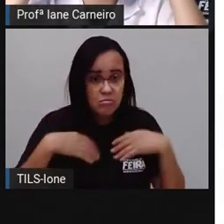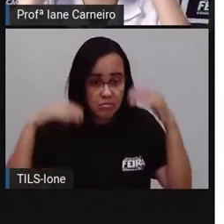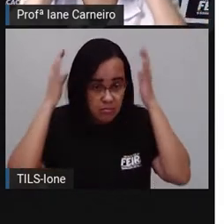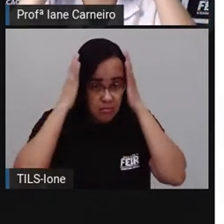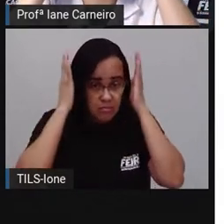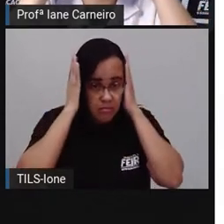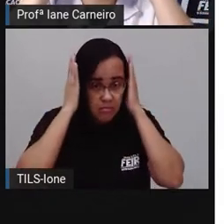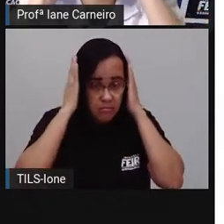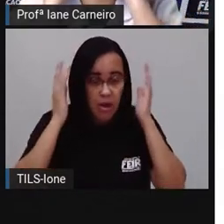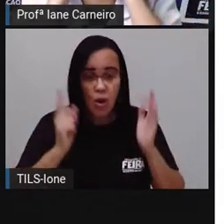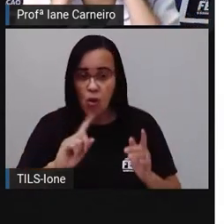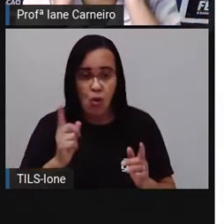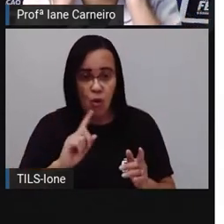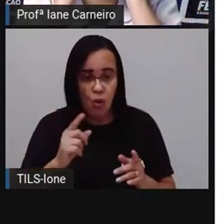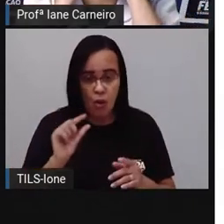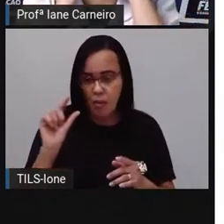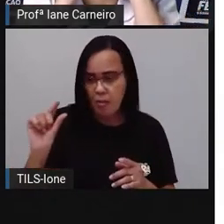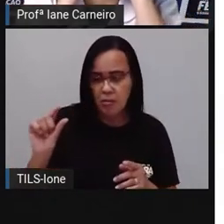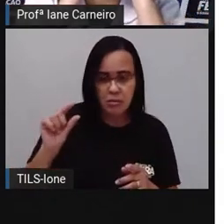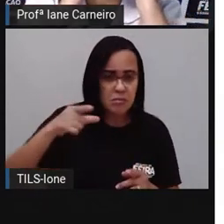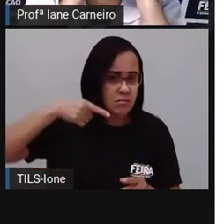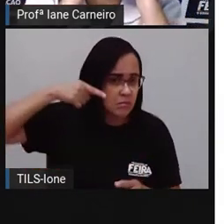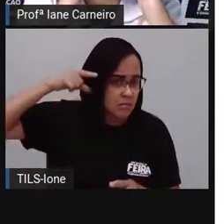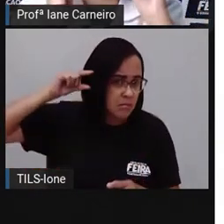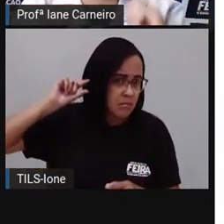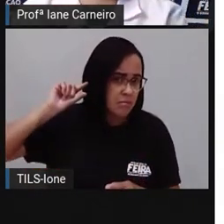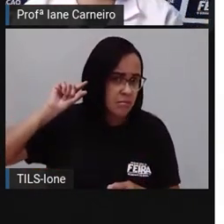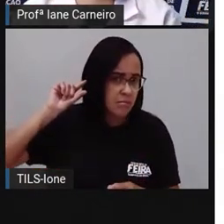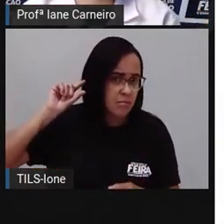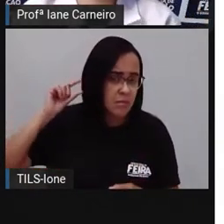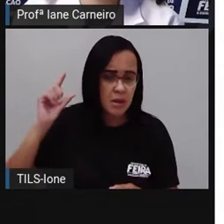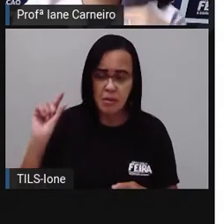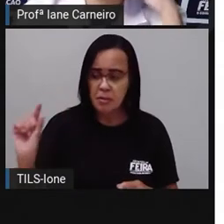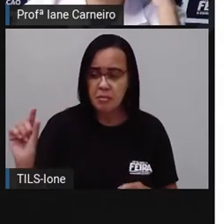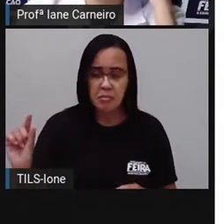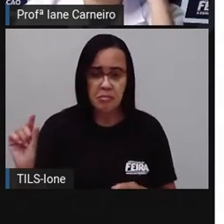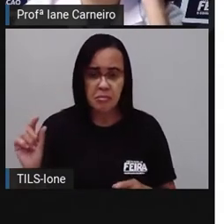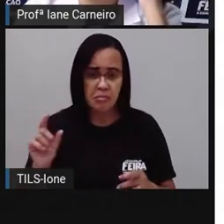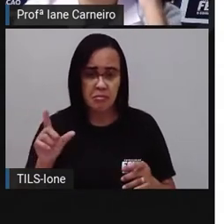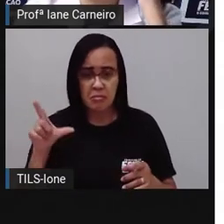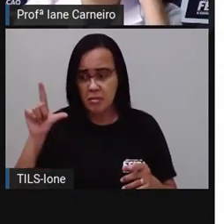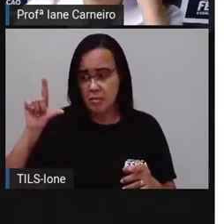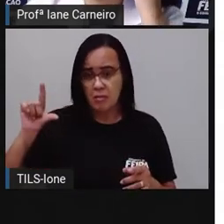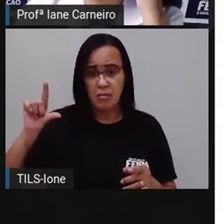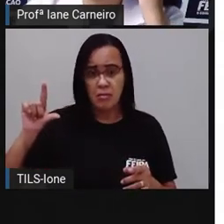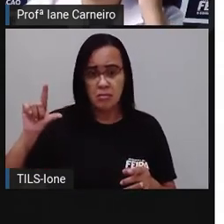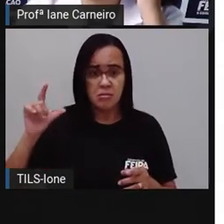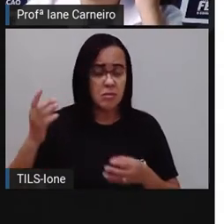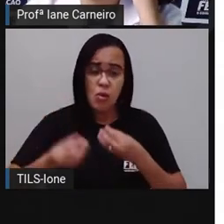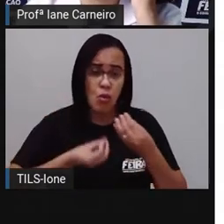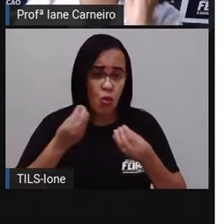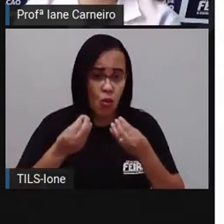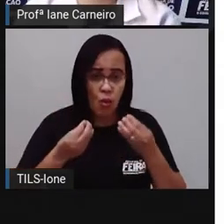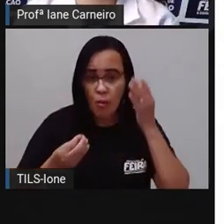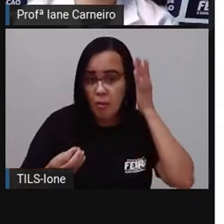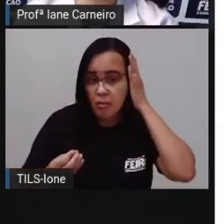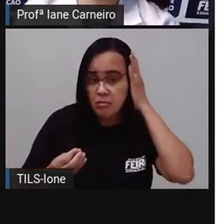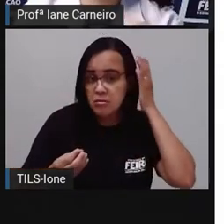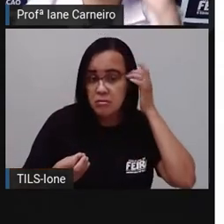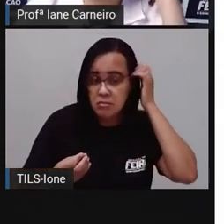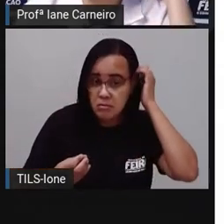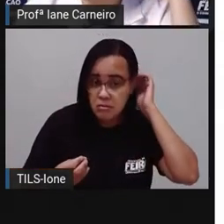pequenas, são grandes, tem brinco, não tem. Como é que são suas orelhas? Passa aí a mão nelas.